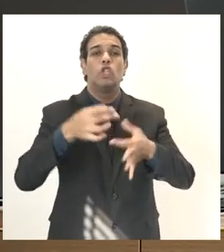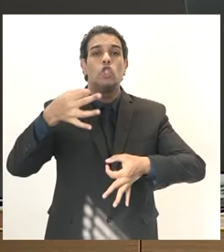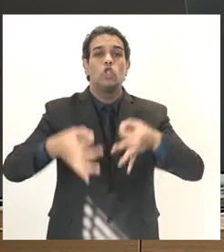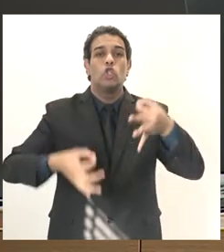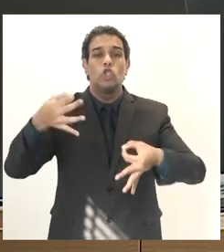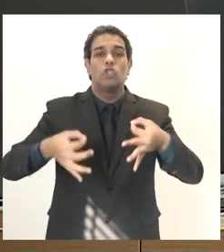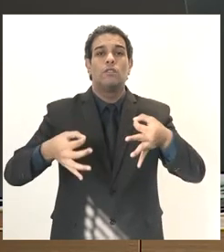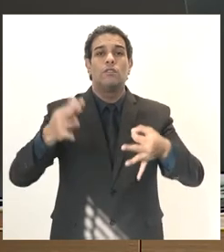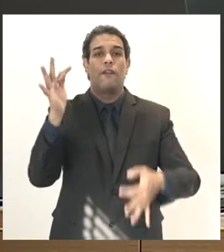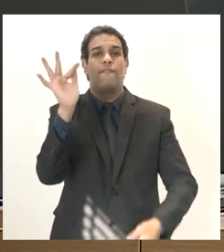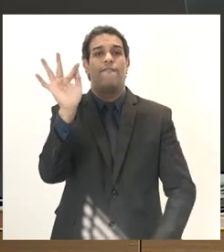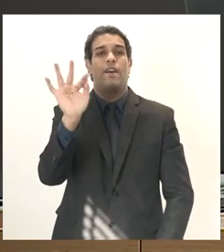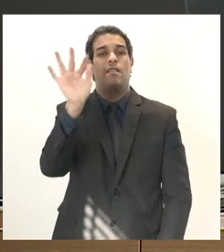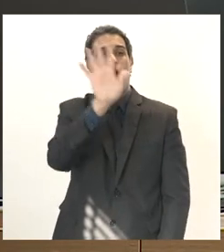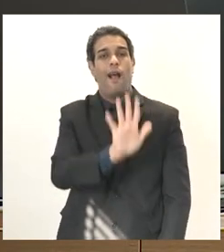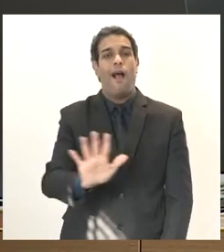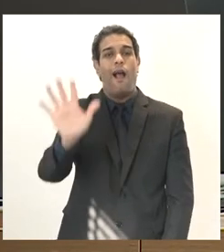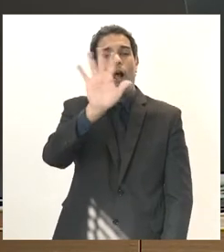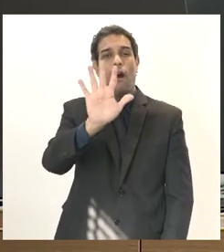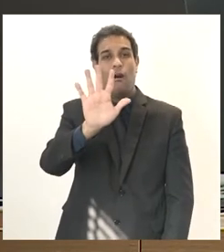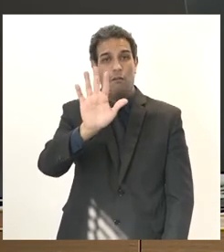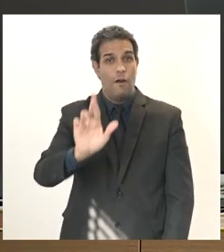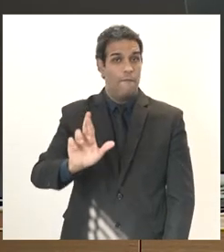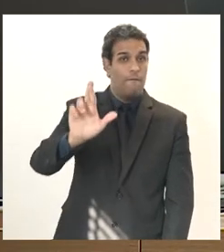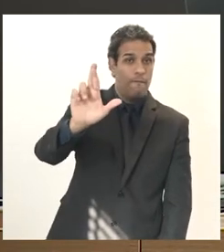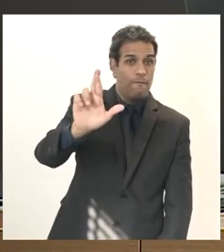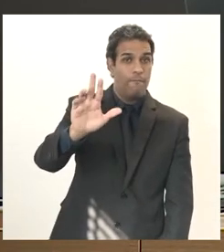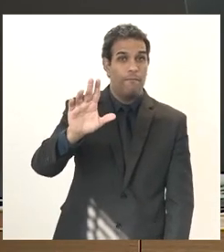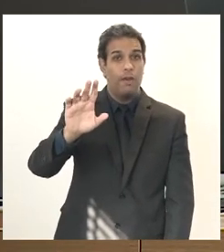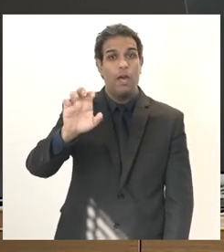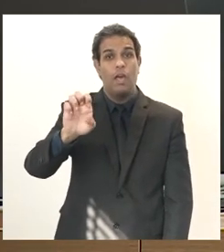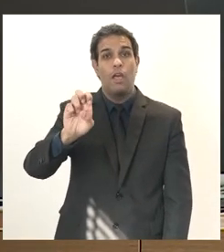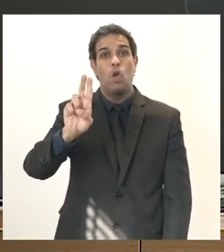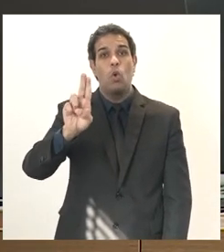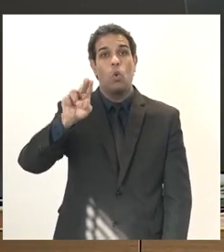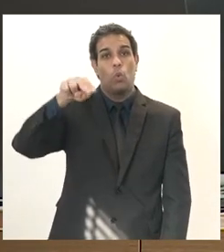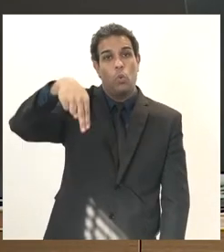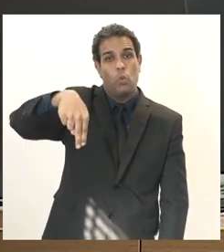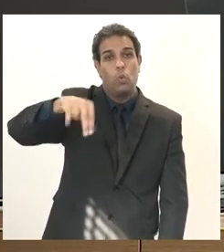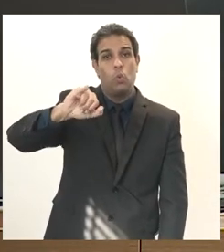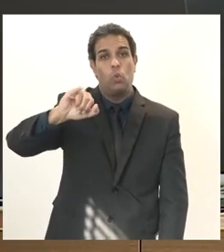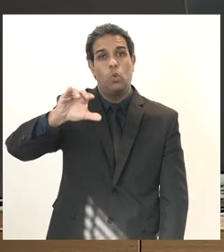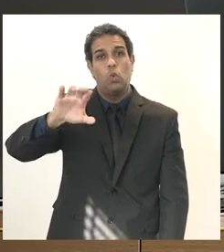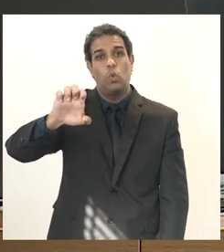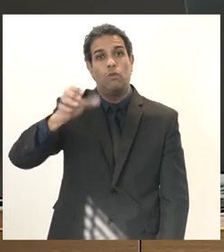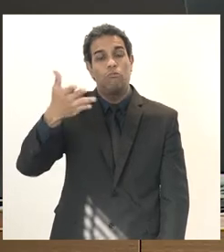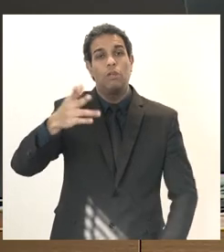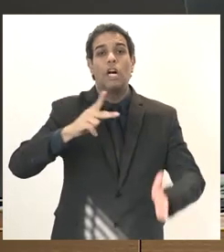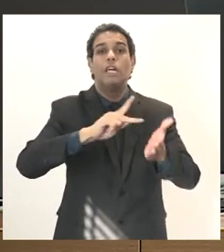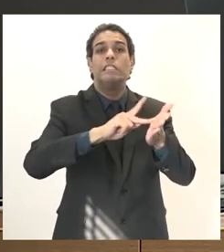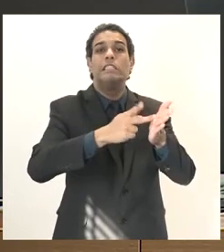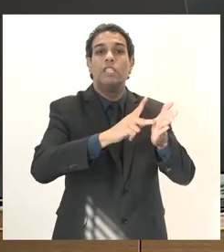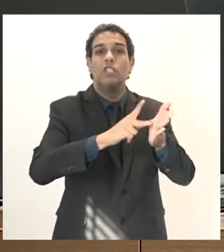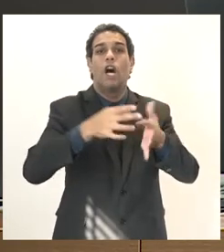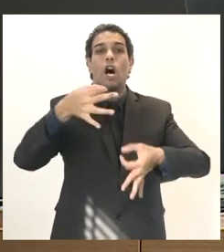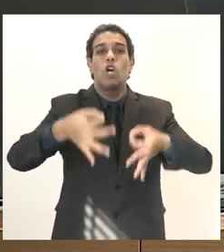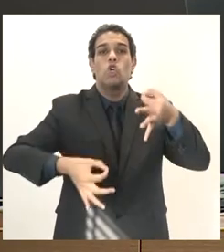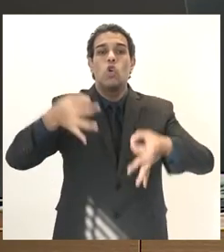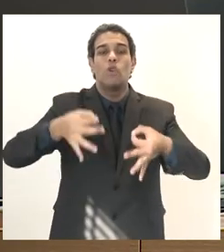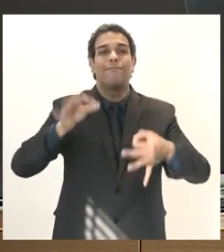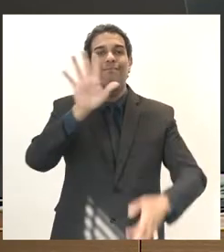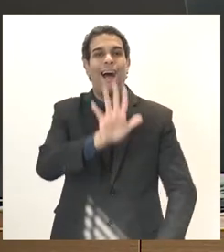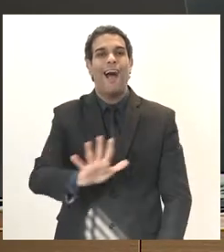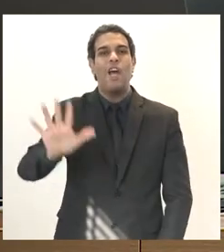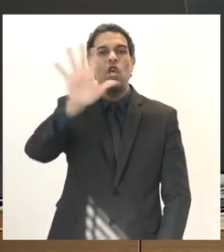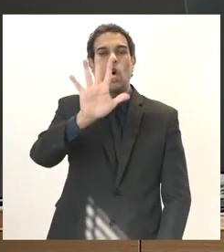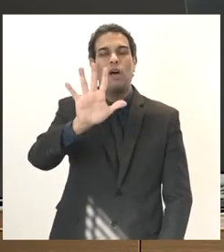está a postos Eunice sindicato dos servidores da justiça federal Eunice por favor